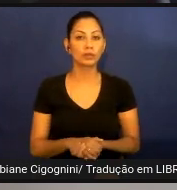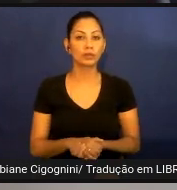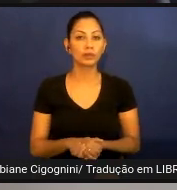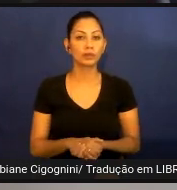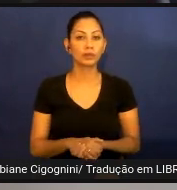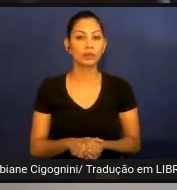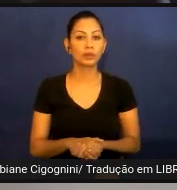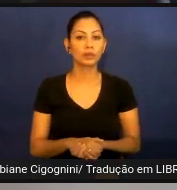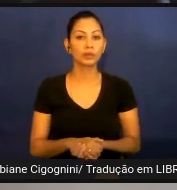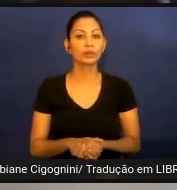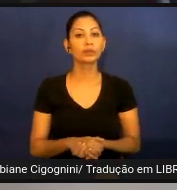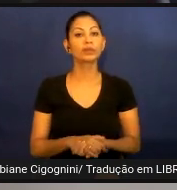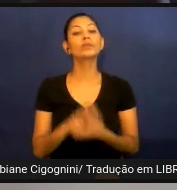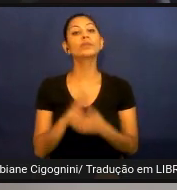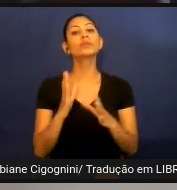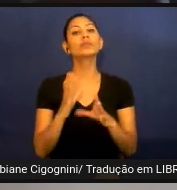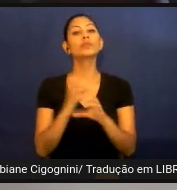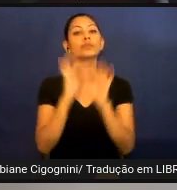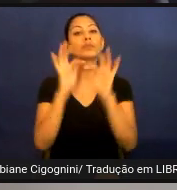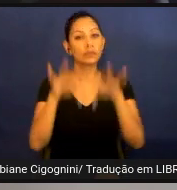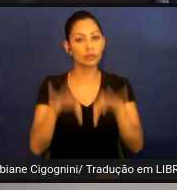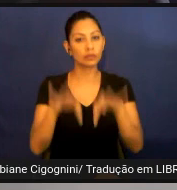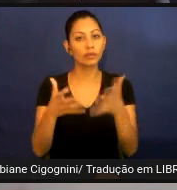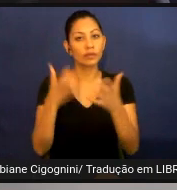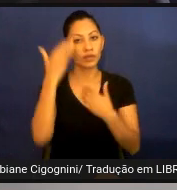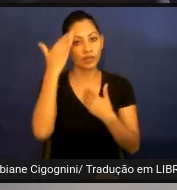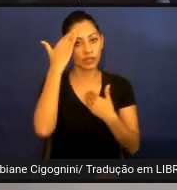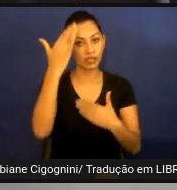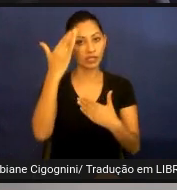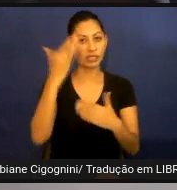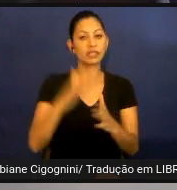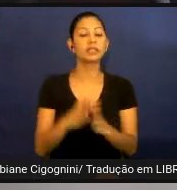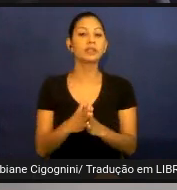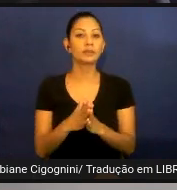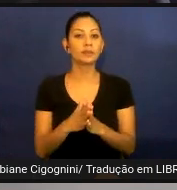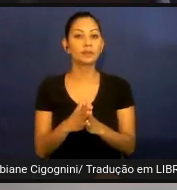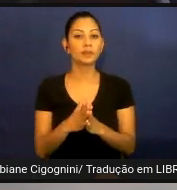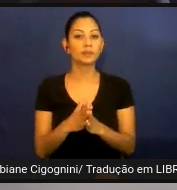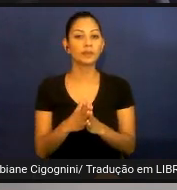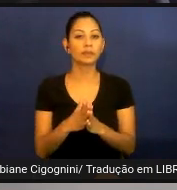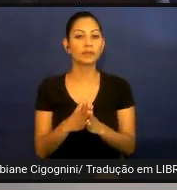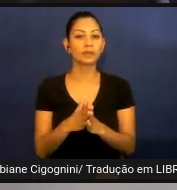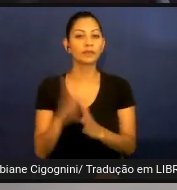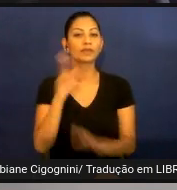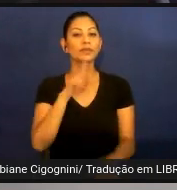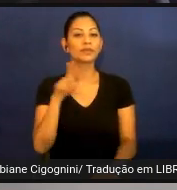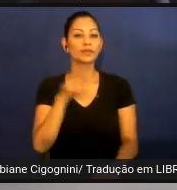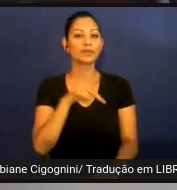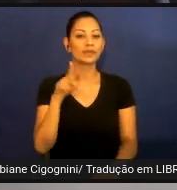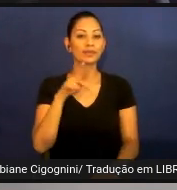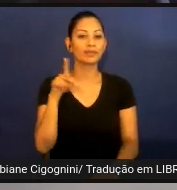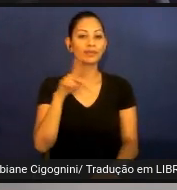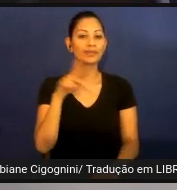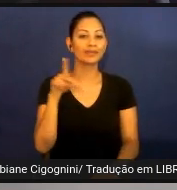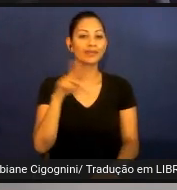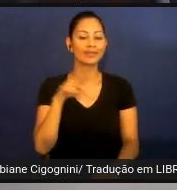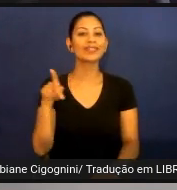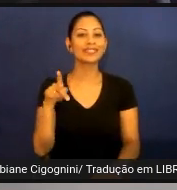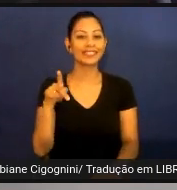considerações sinais gostaria de agradecer ao professor Roberto